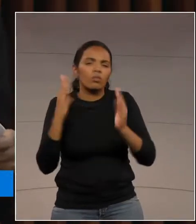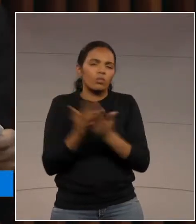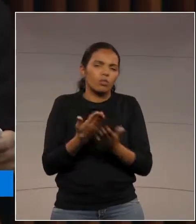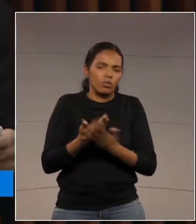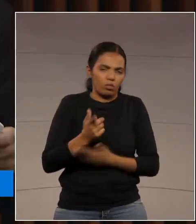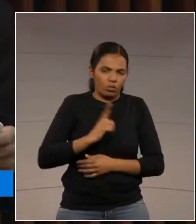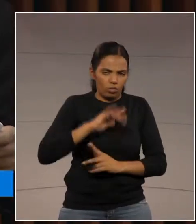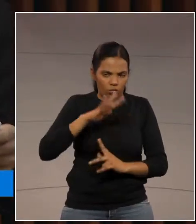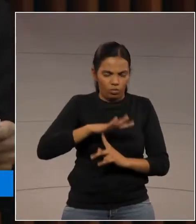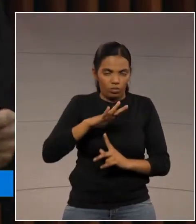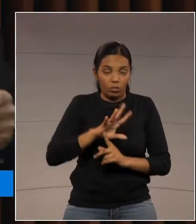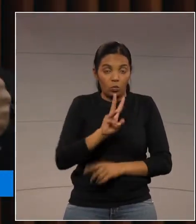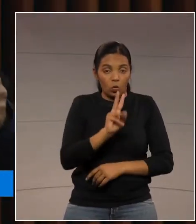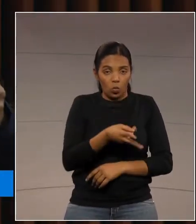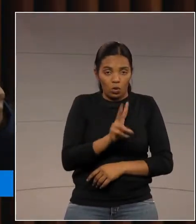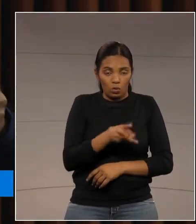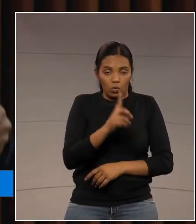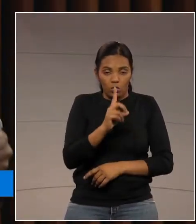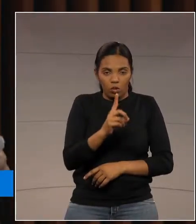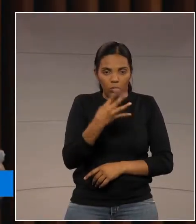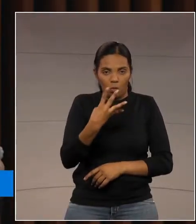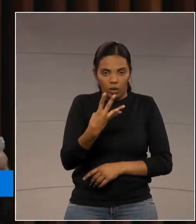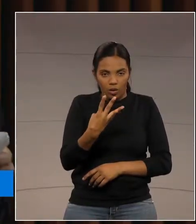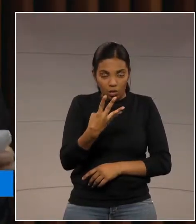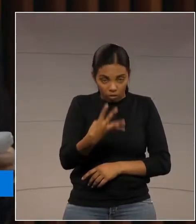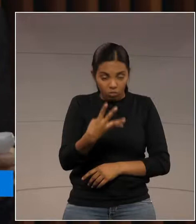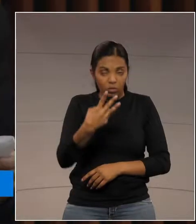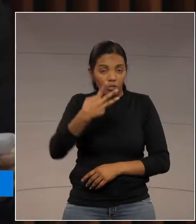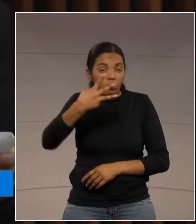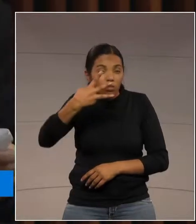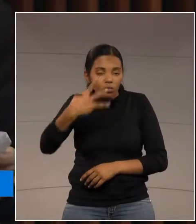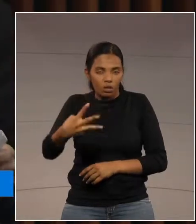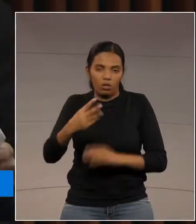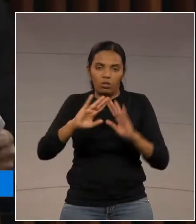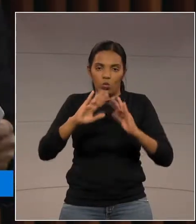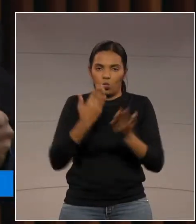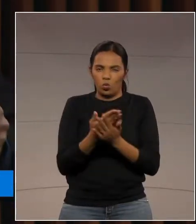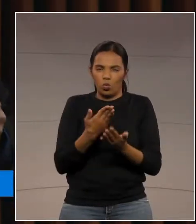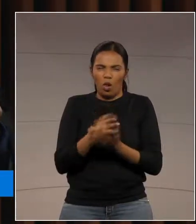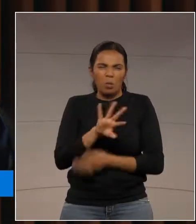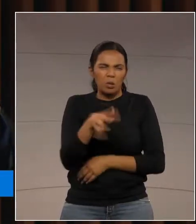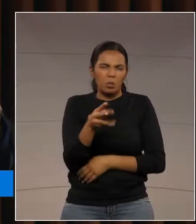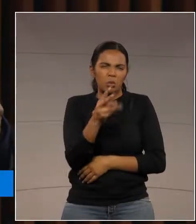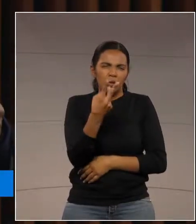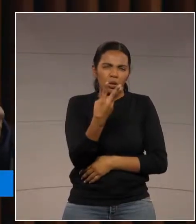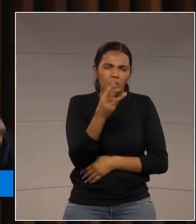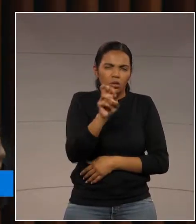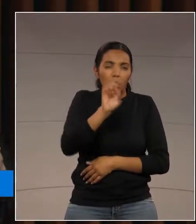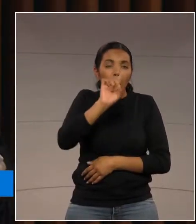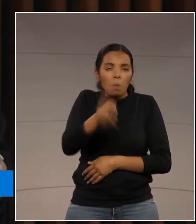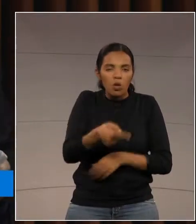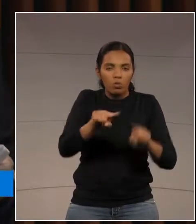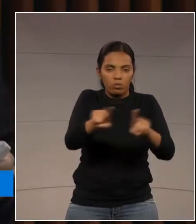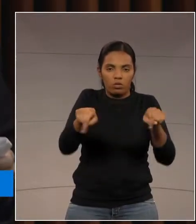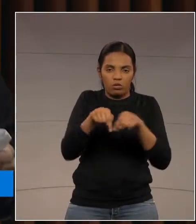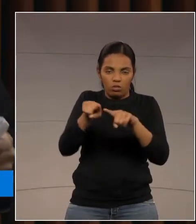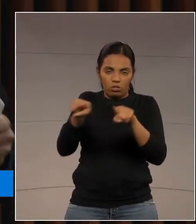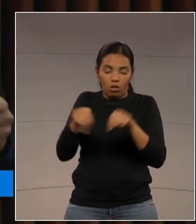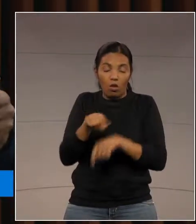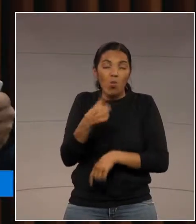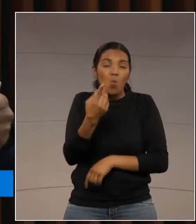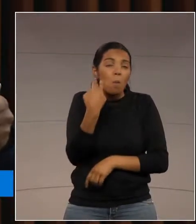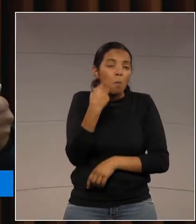2.143 escolas. São 35 mil turmas, aproximadamente. Um milhão de